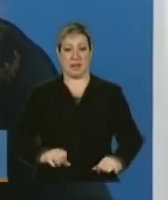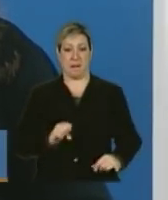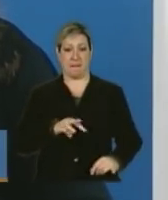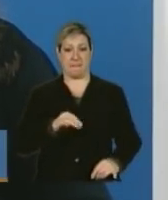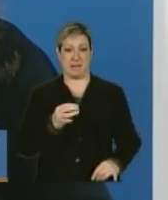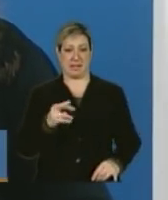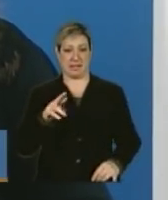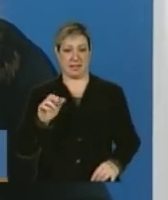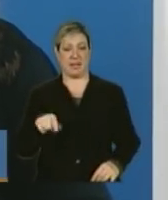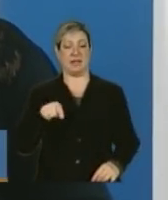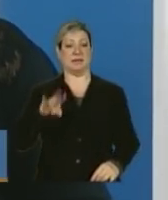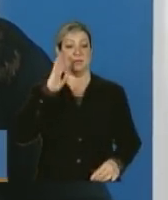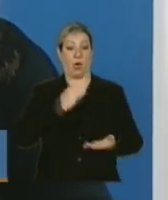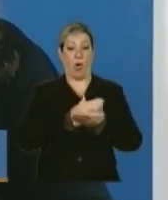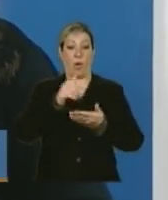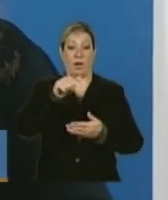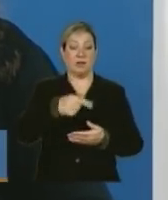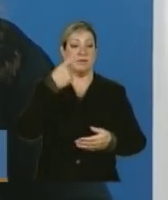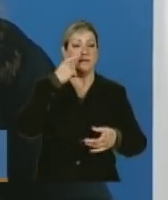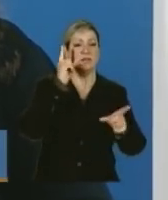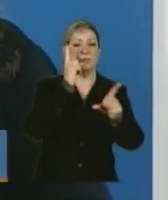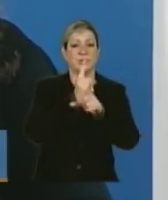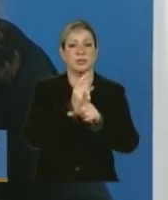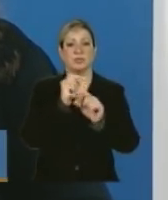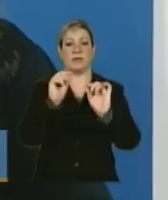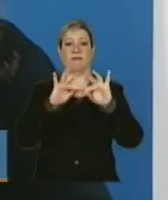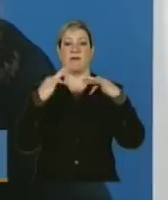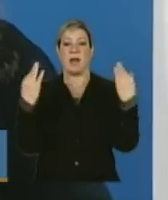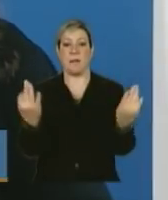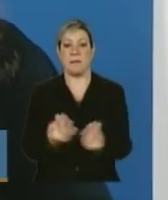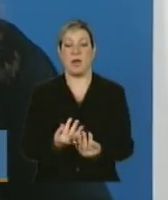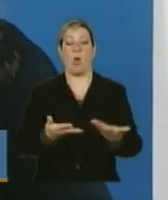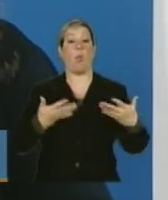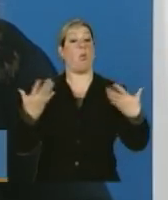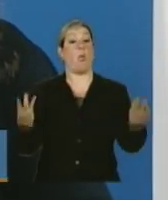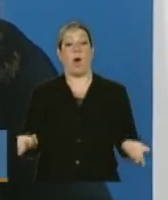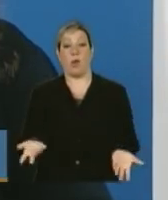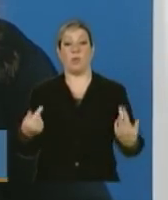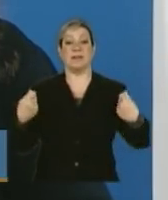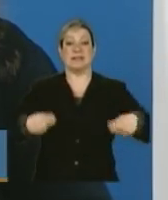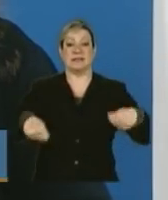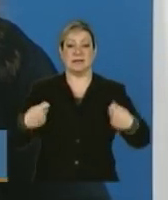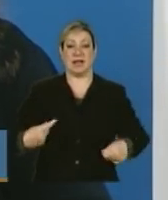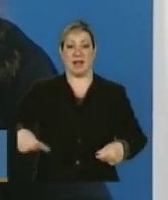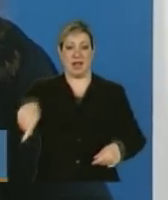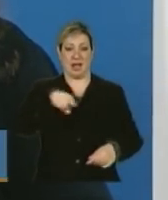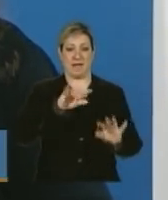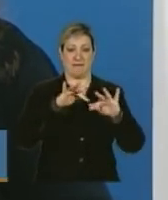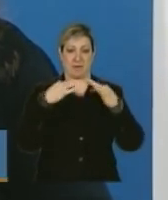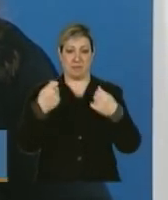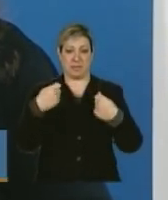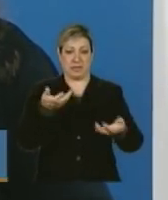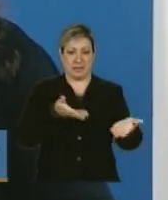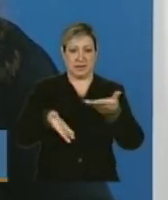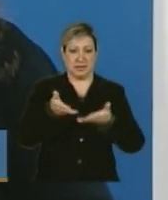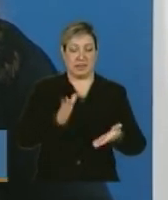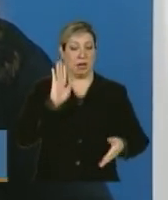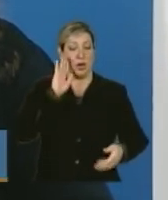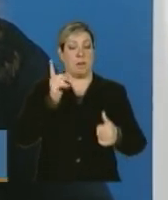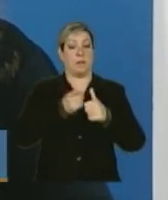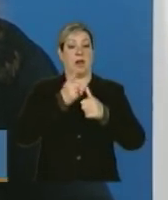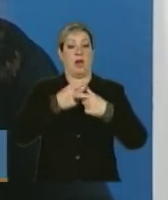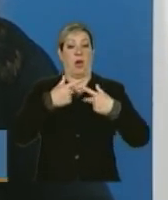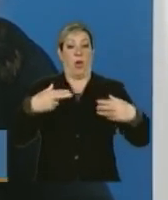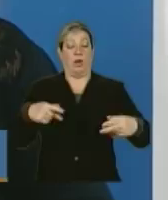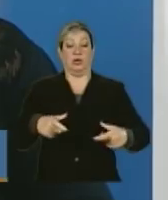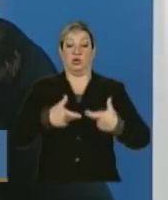dele que serão identificadas as famílias e quais as necessidades dessas famílias que devem ser atendidas, o primeiro passo, então, para o êxito do Brasil